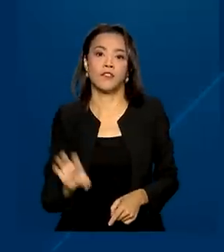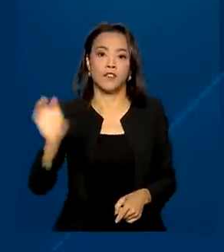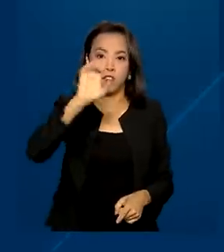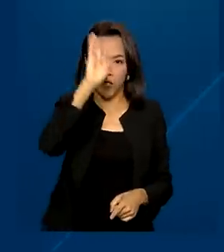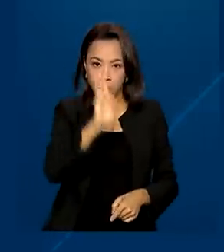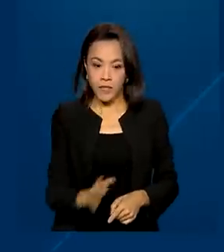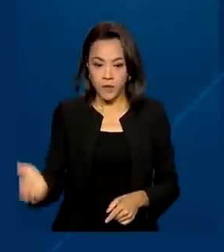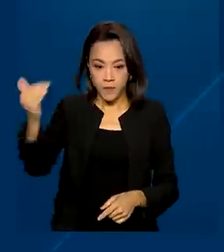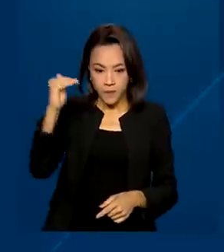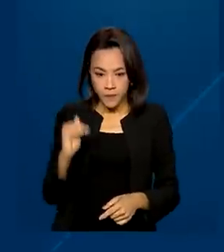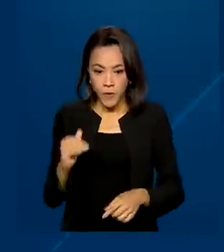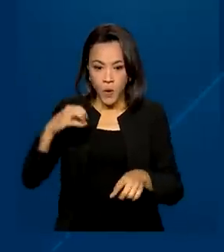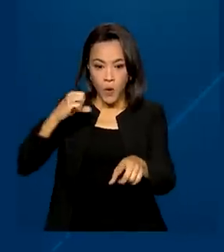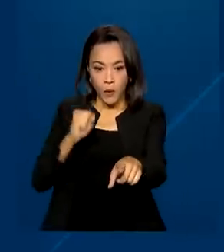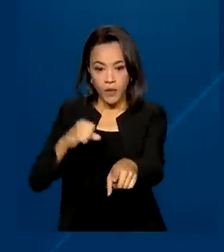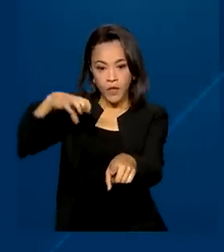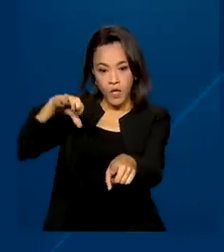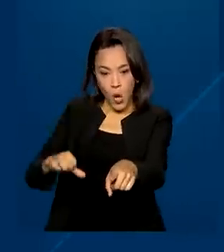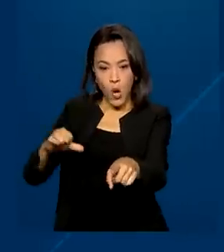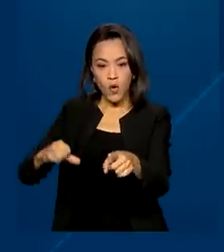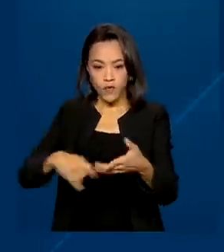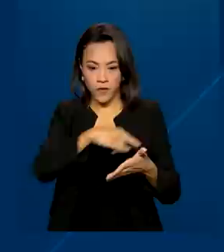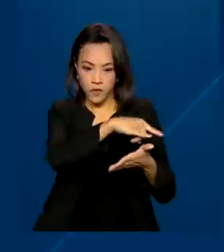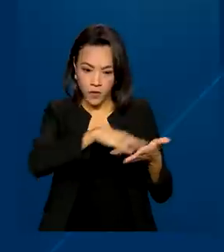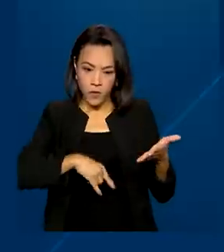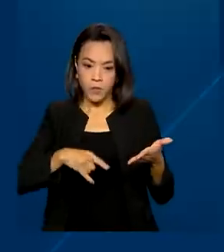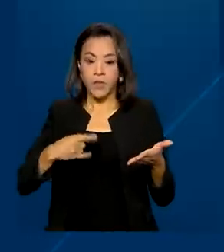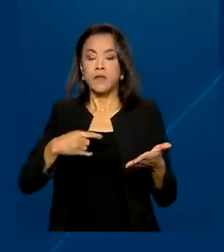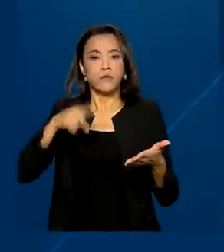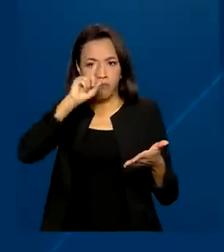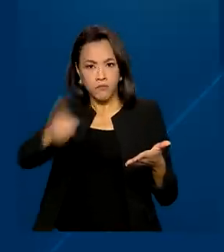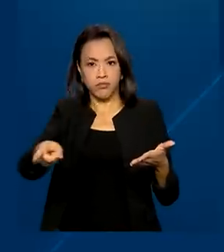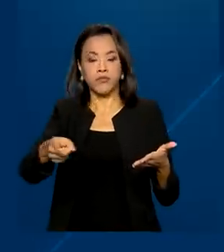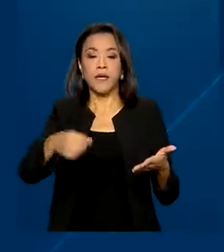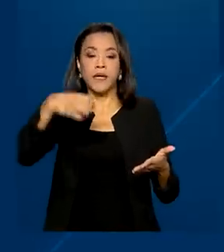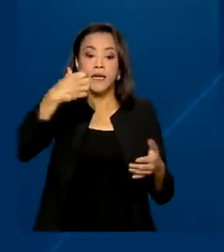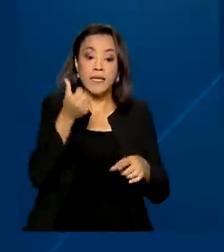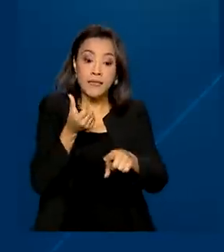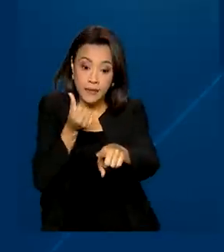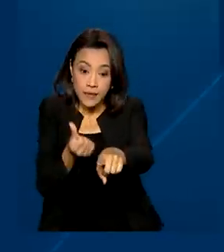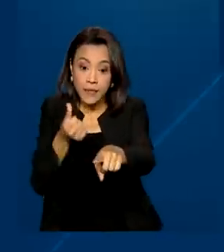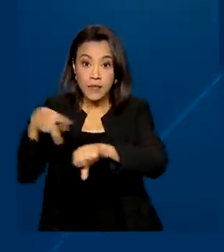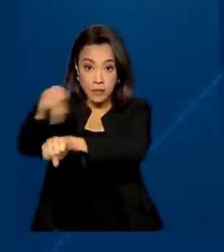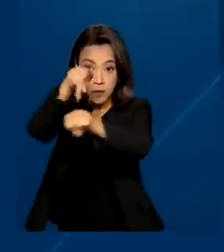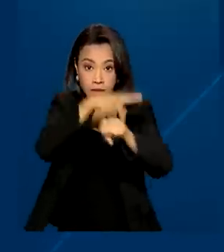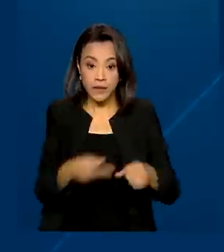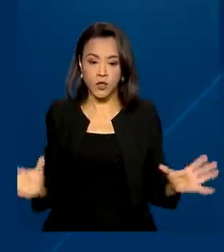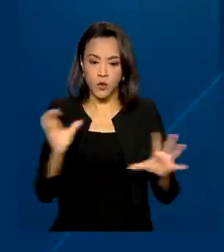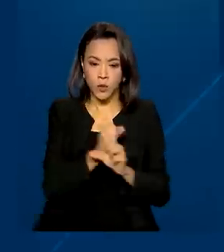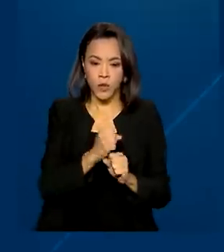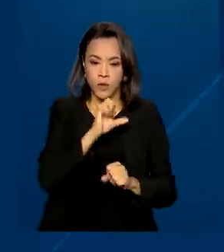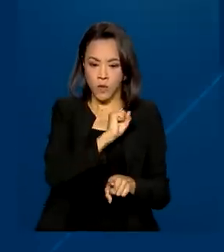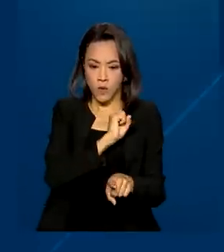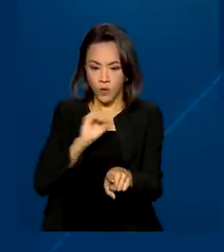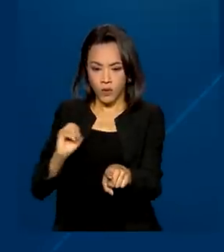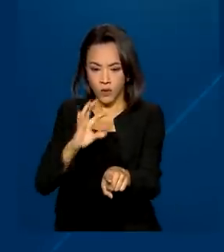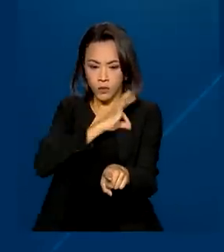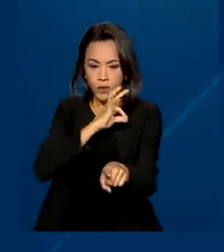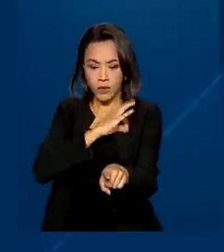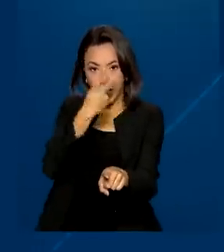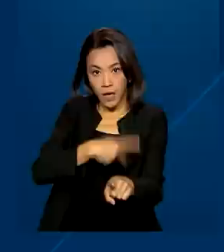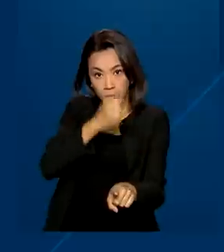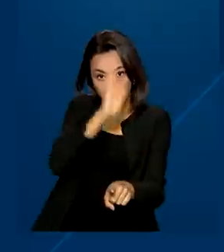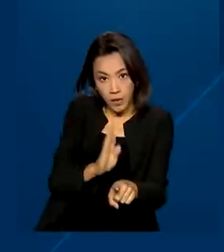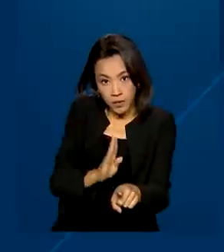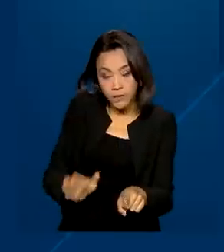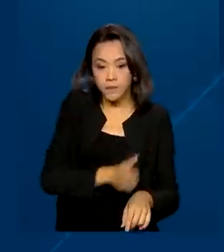e 89 decretos em outros seis países. 800 policiais participaram das ações só no Brasil.